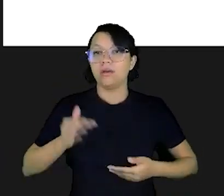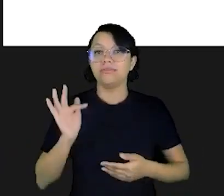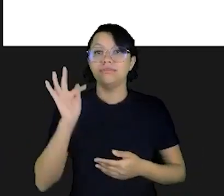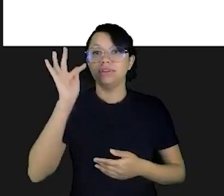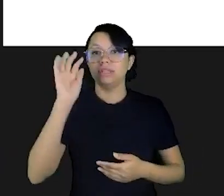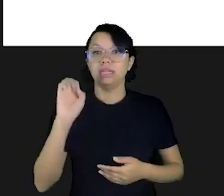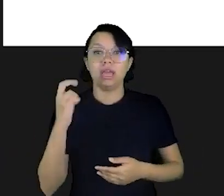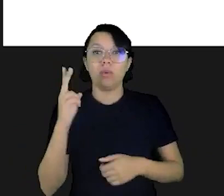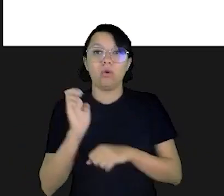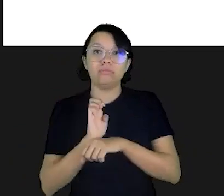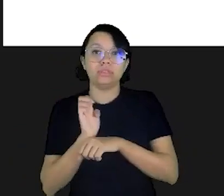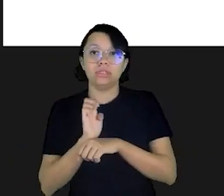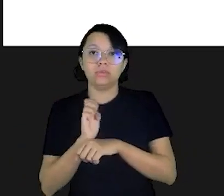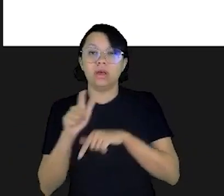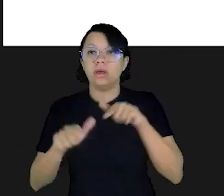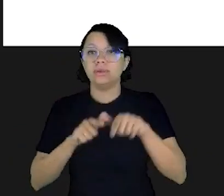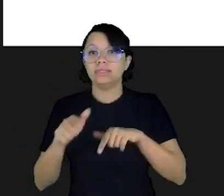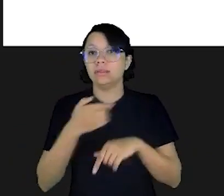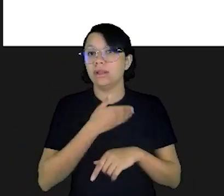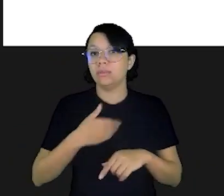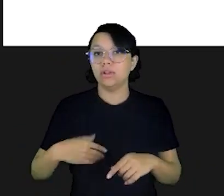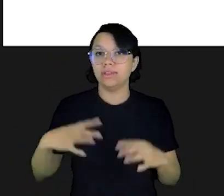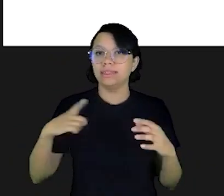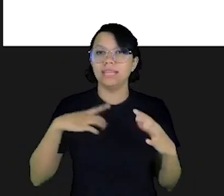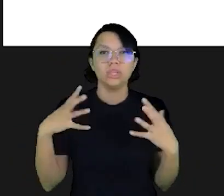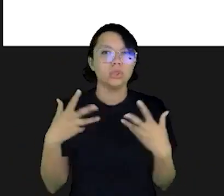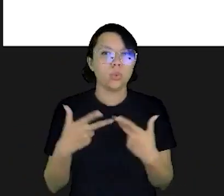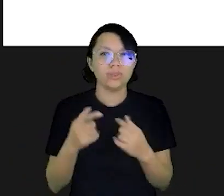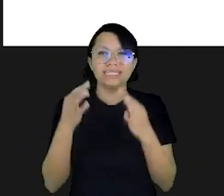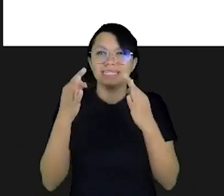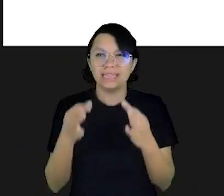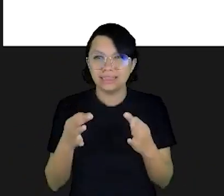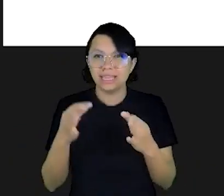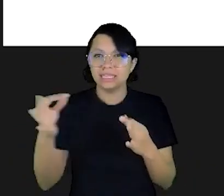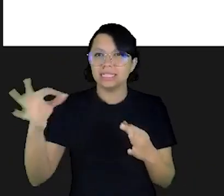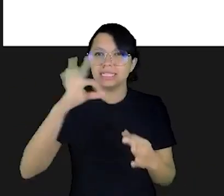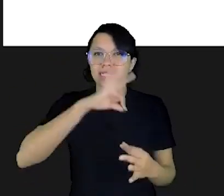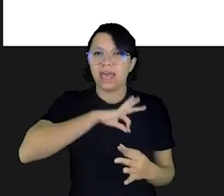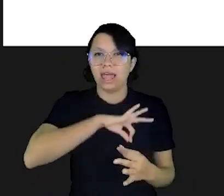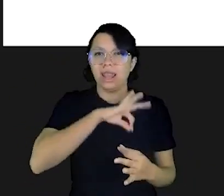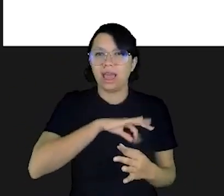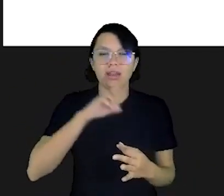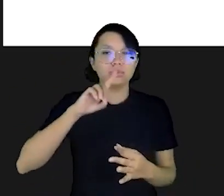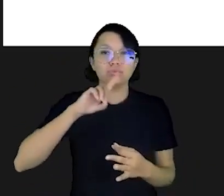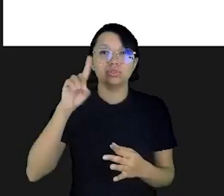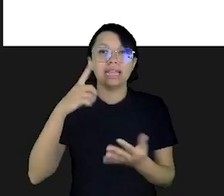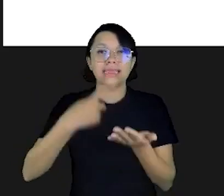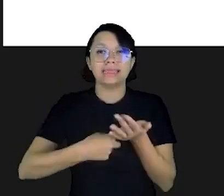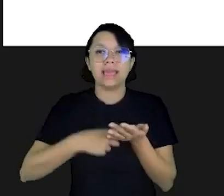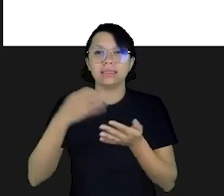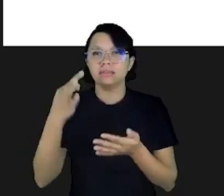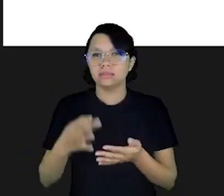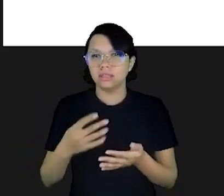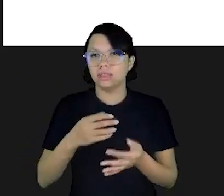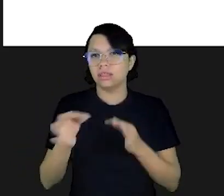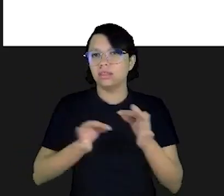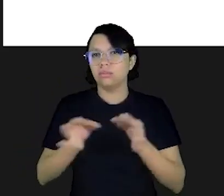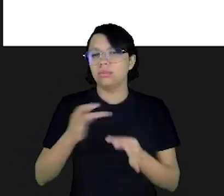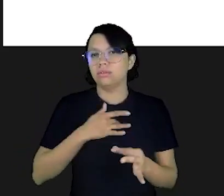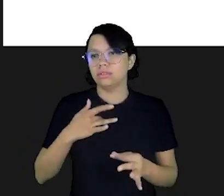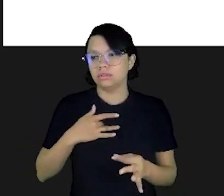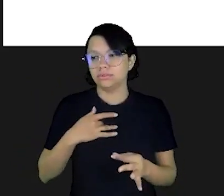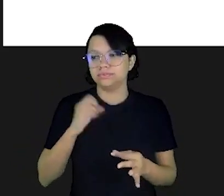alguém que trabalha para o governo e que tem praticamente toda a certeza de que vai receber o seu salário em dia e que tem um plano de saúde,